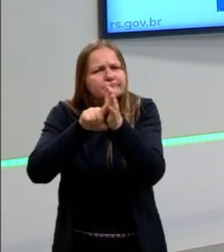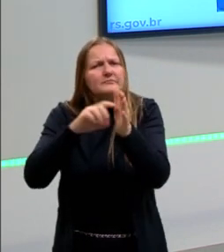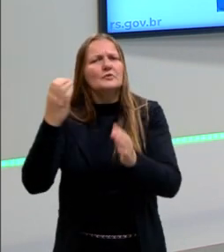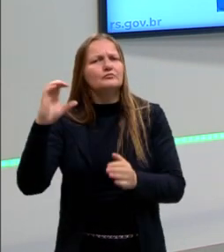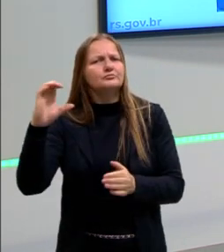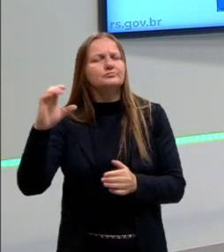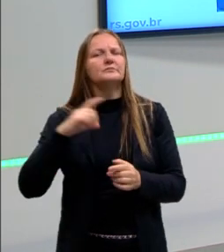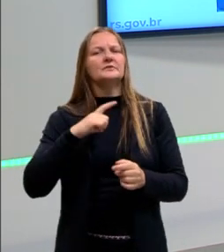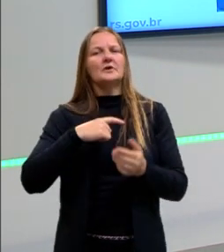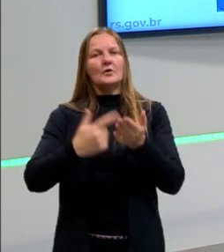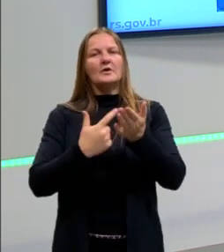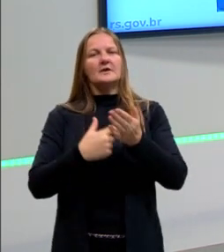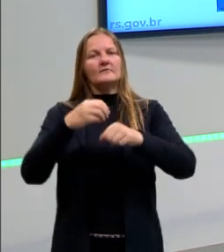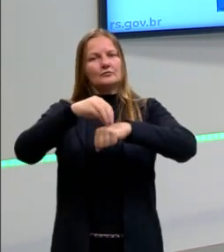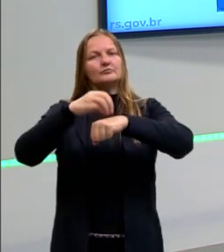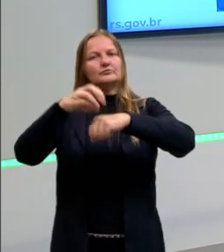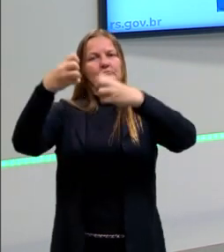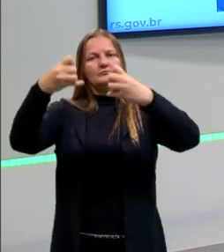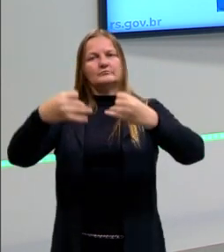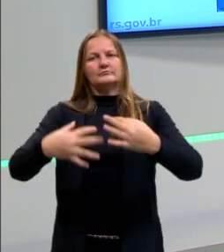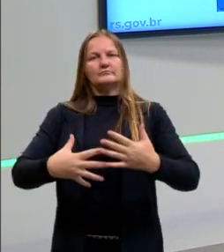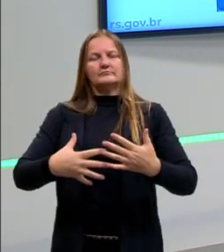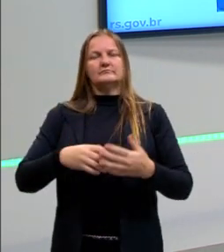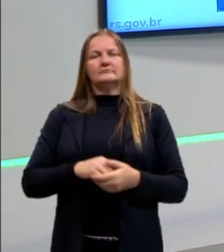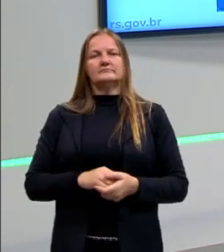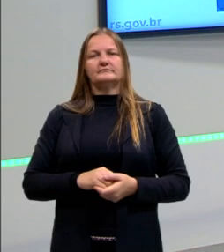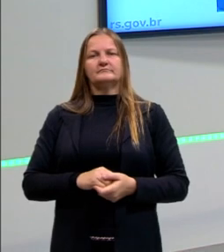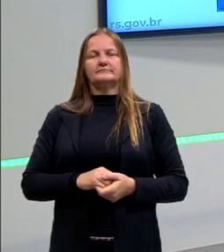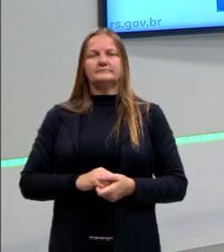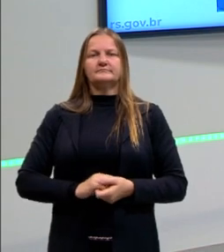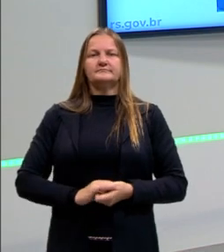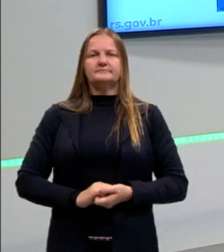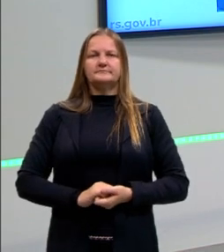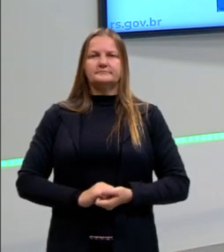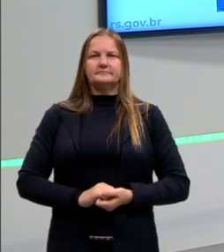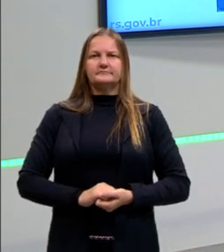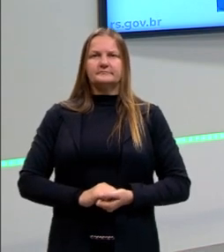Um livro que lança alguns questionamentos bem legais nesse sentido.